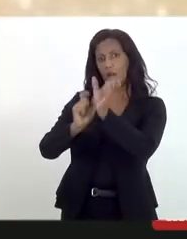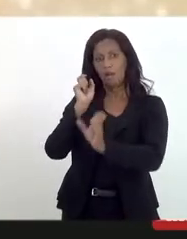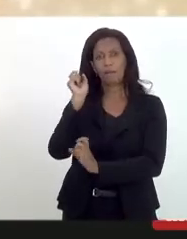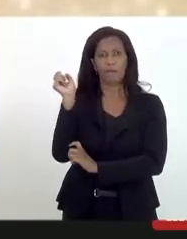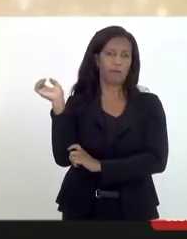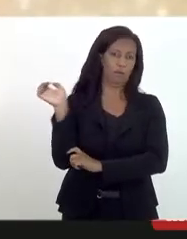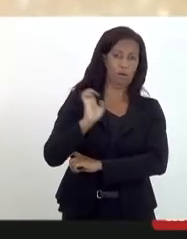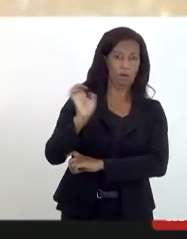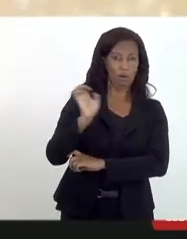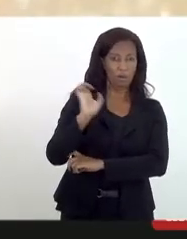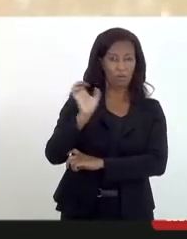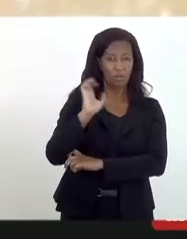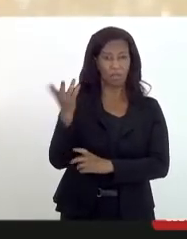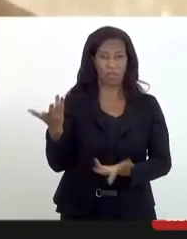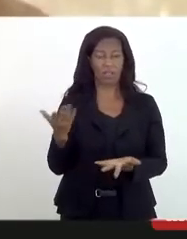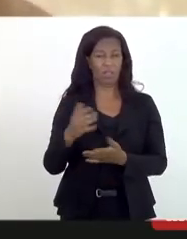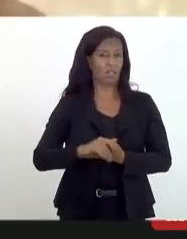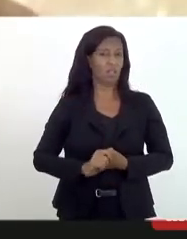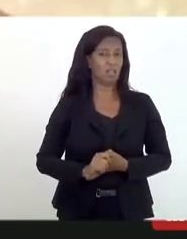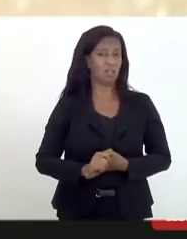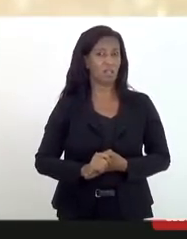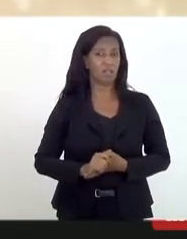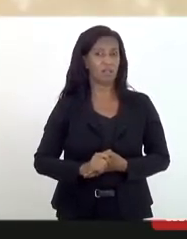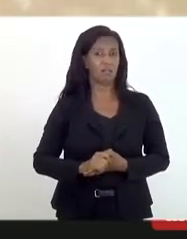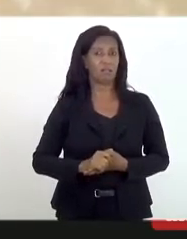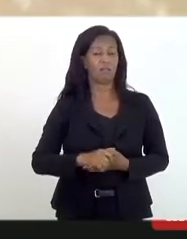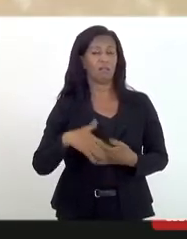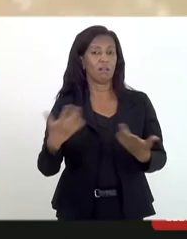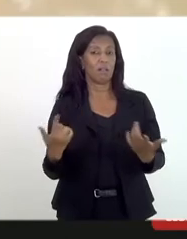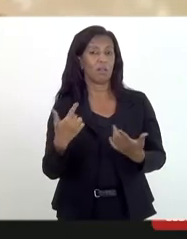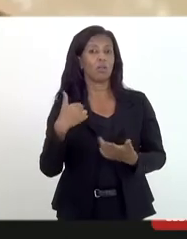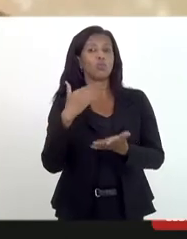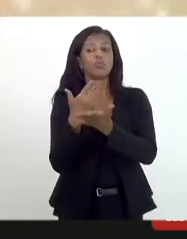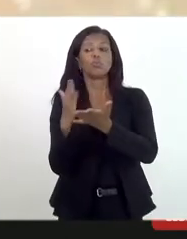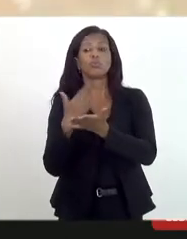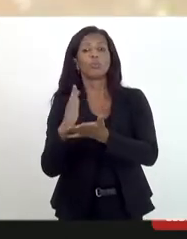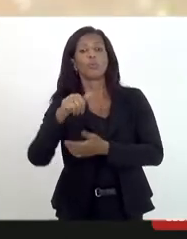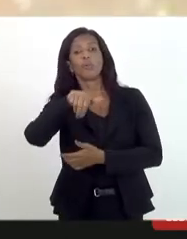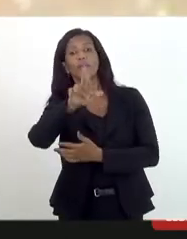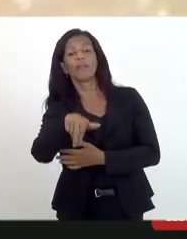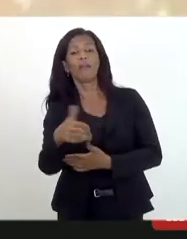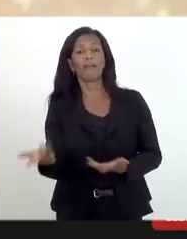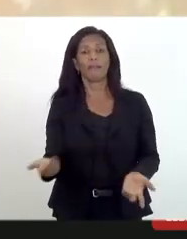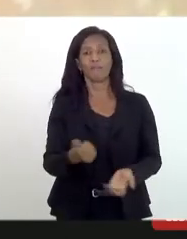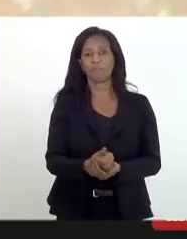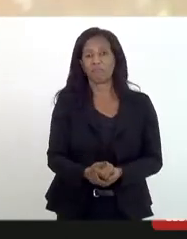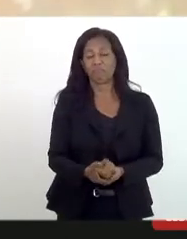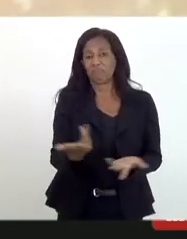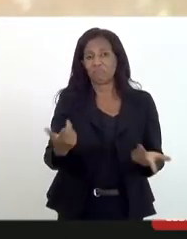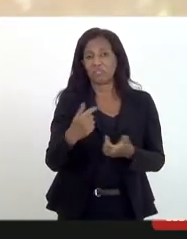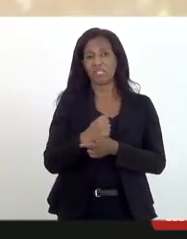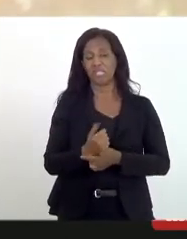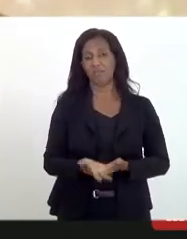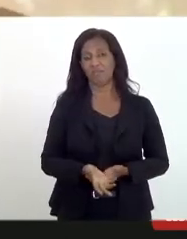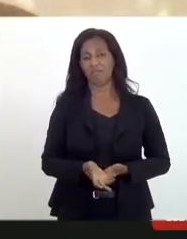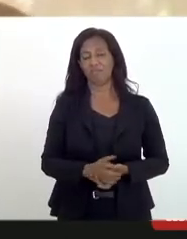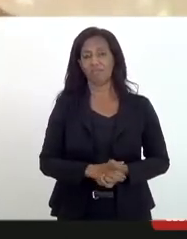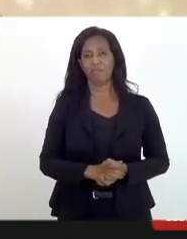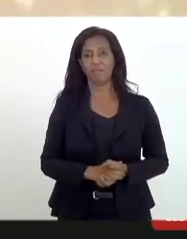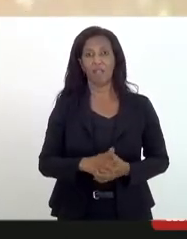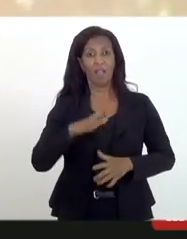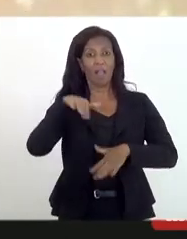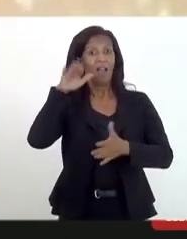todos. Vamos dizer, praticamente, mas quem sobrou? Não, não sobrou. Sobrou só o Pirani e a geração de Cristo. Até os